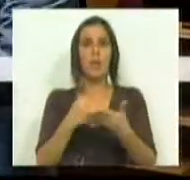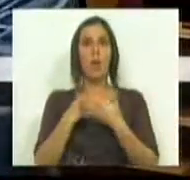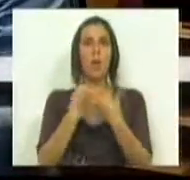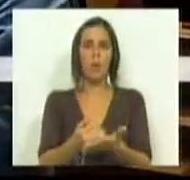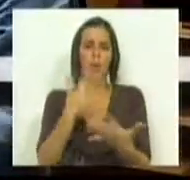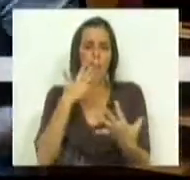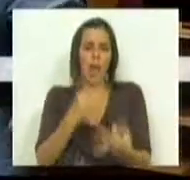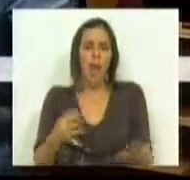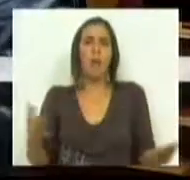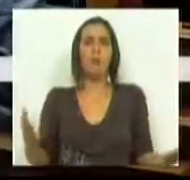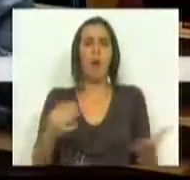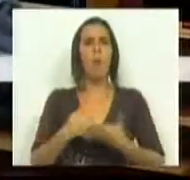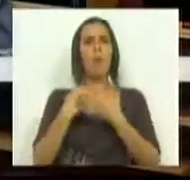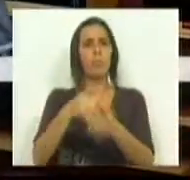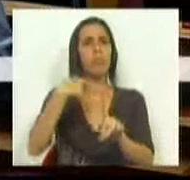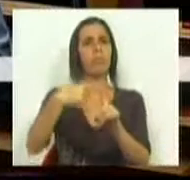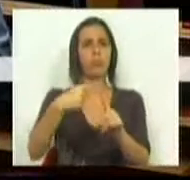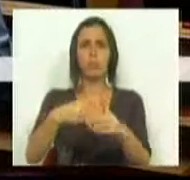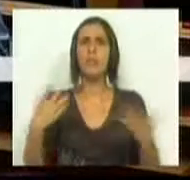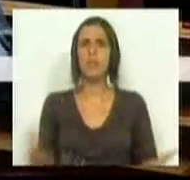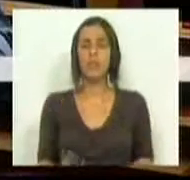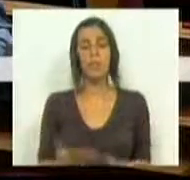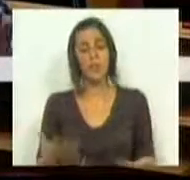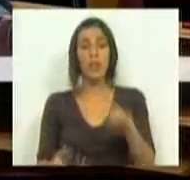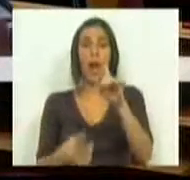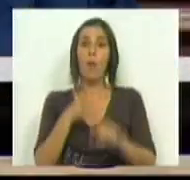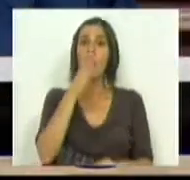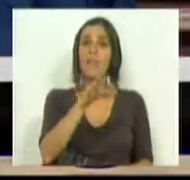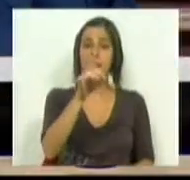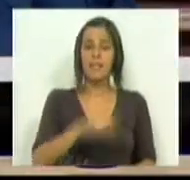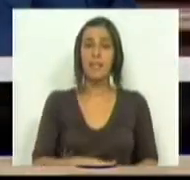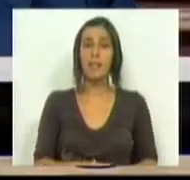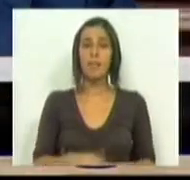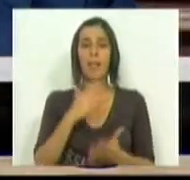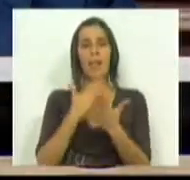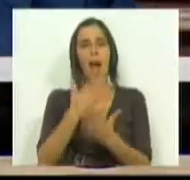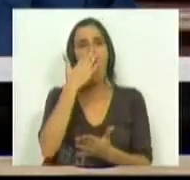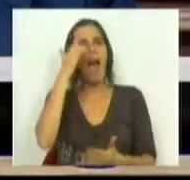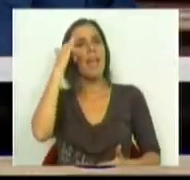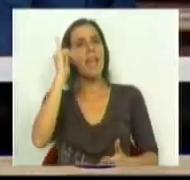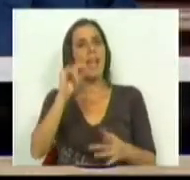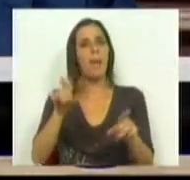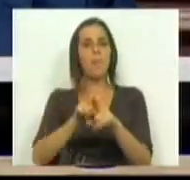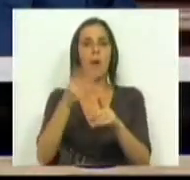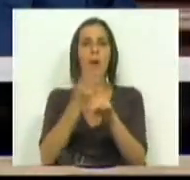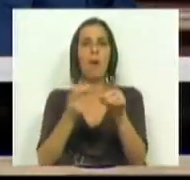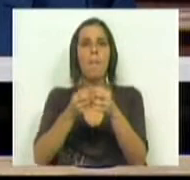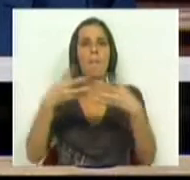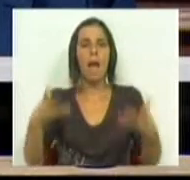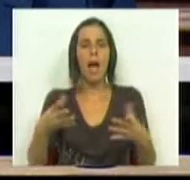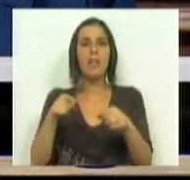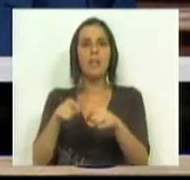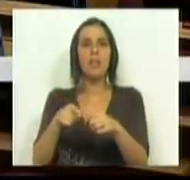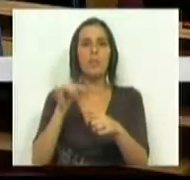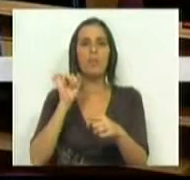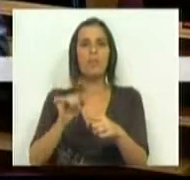contributo que, naturalmente, foi um contributo positivo. E já agora também dizer-lhe que dar a ideia de que houve um aumento da cultura